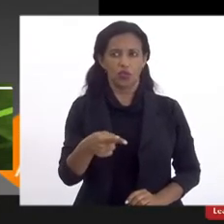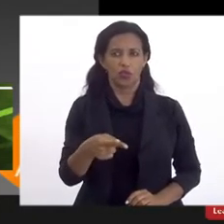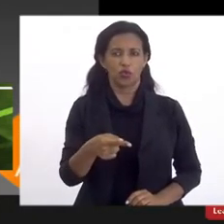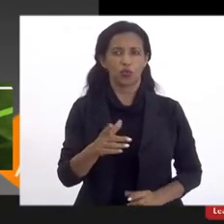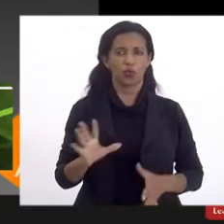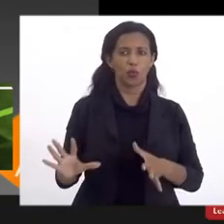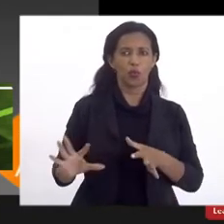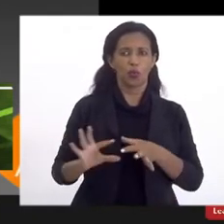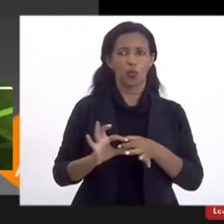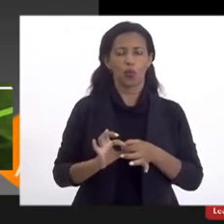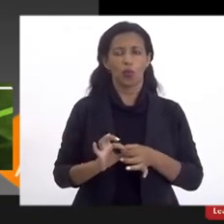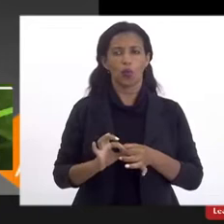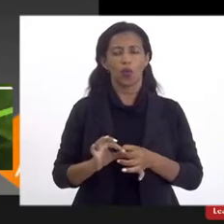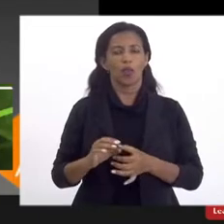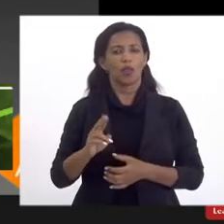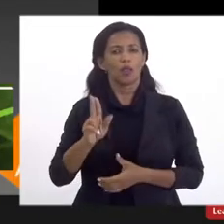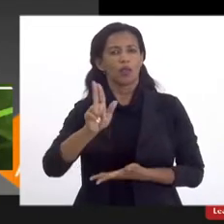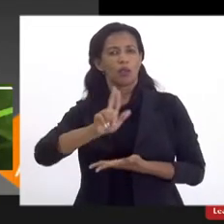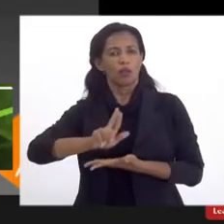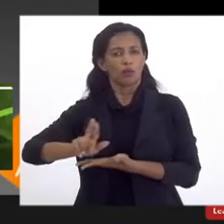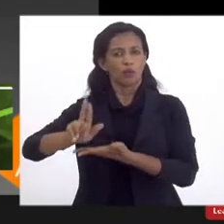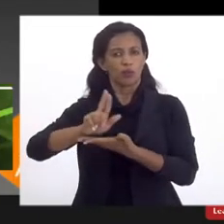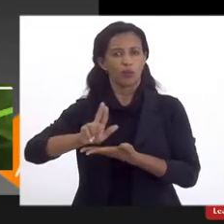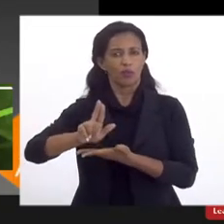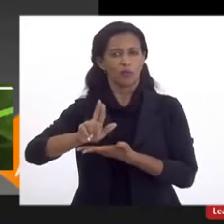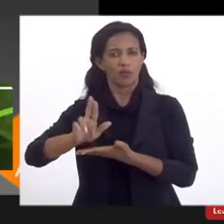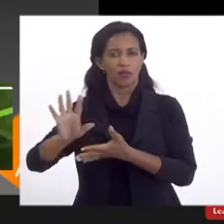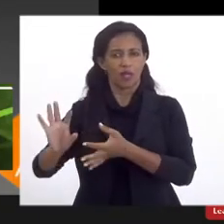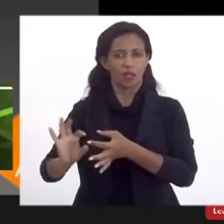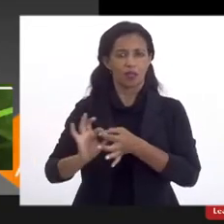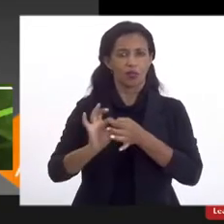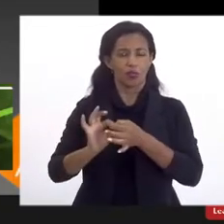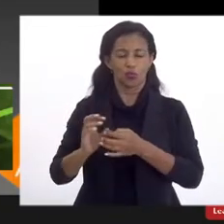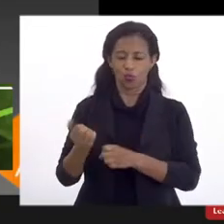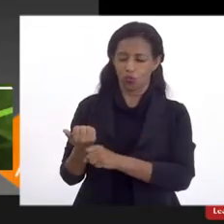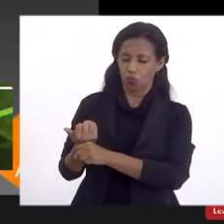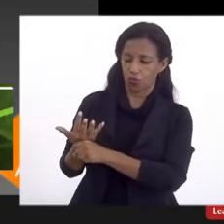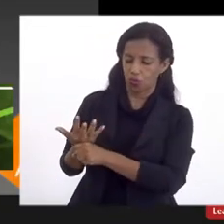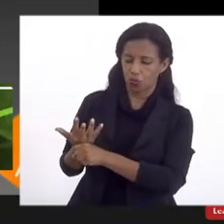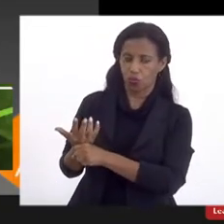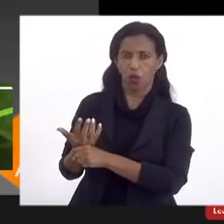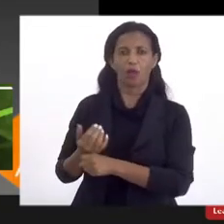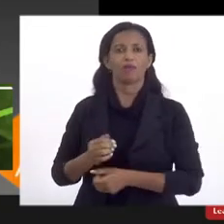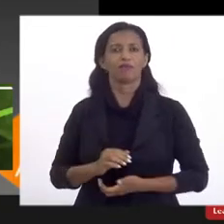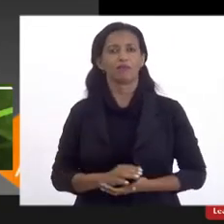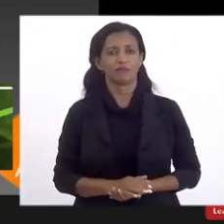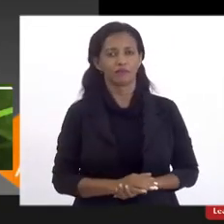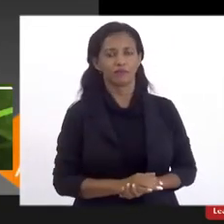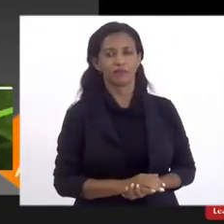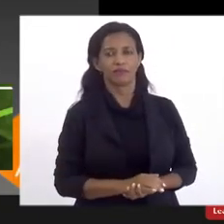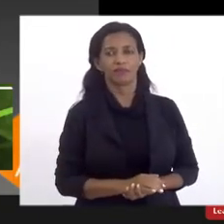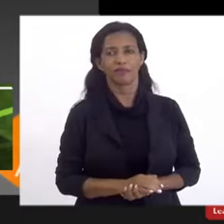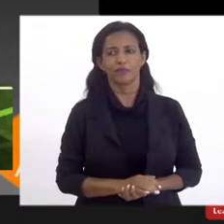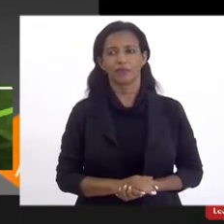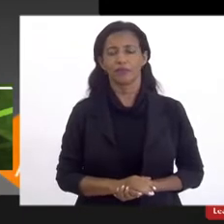Centro Universitário Estadual da Zona Oeste pela Fundação Universidade do Estado do Rio de Janeiro.